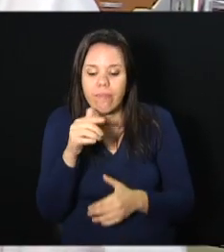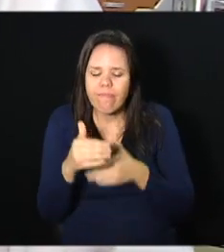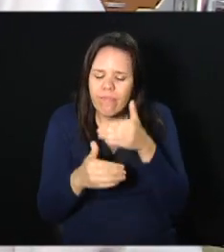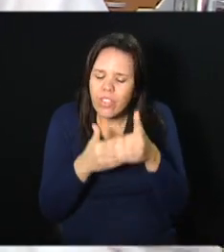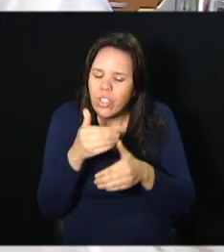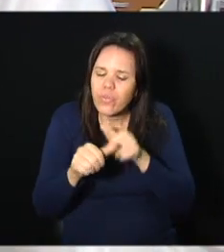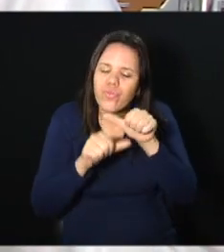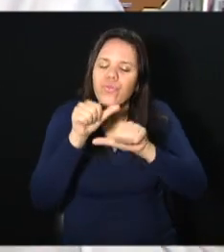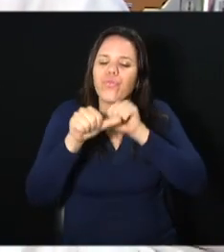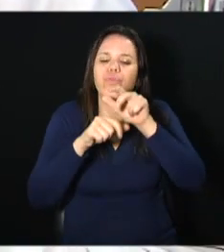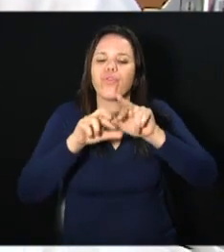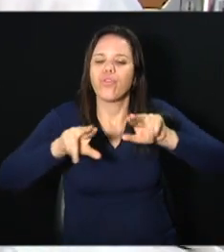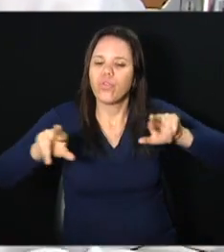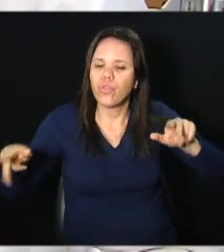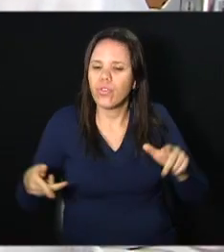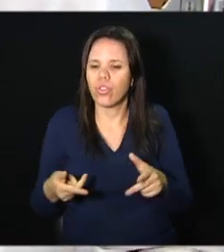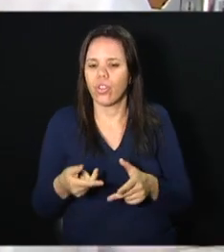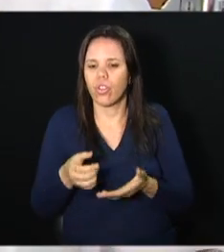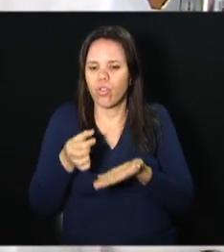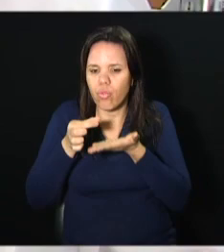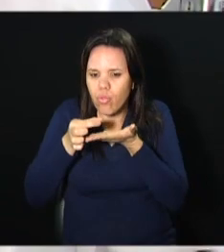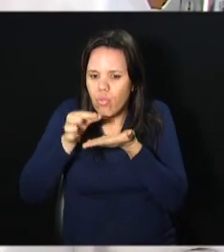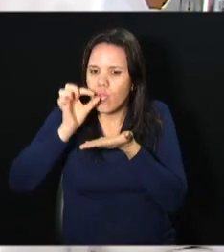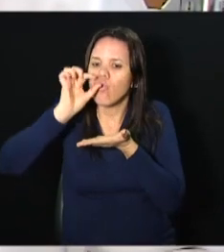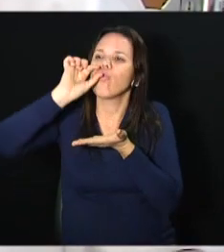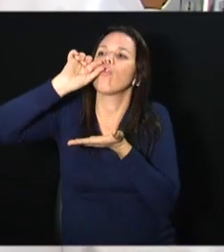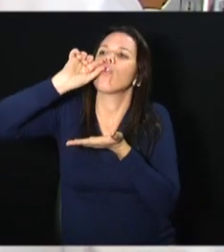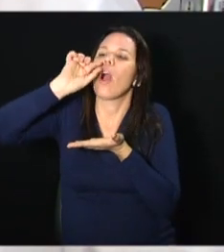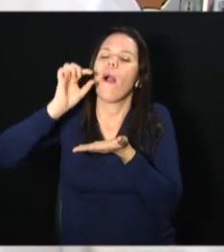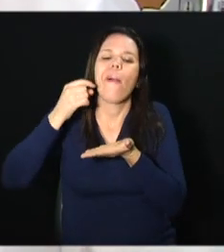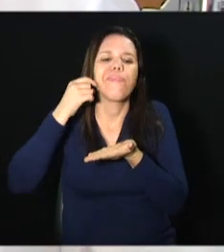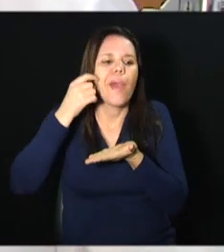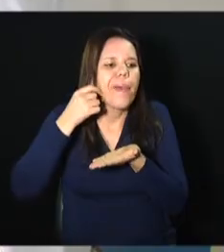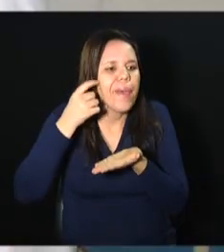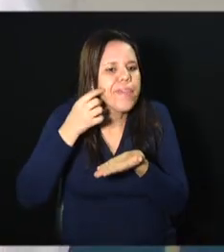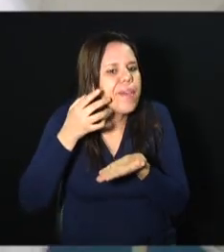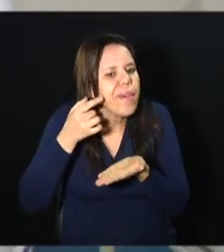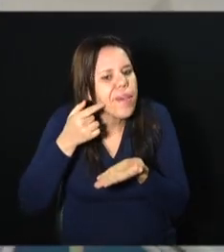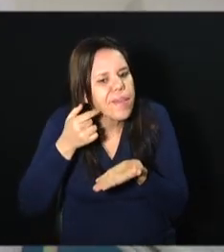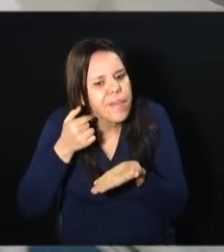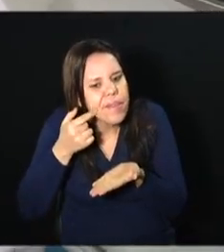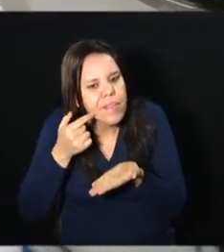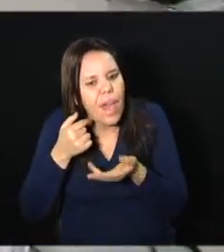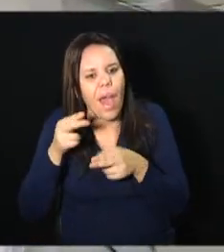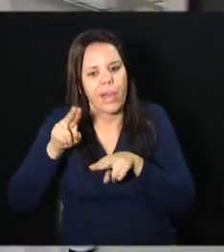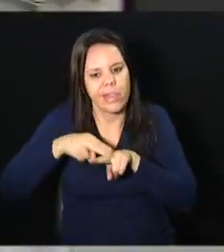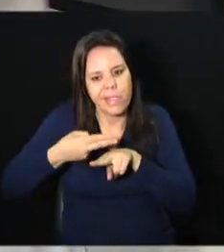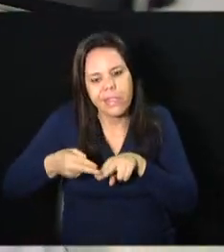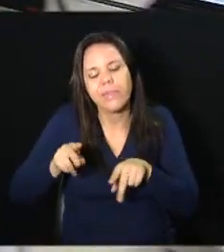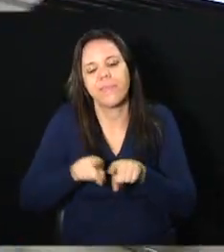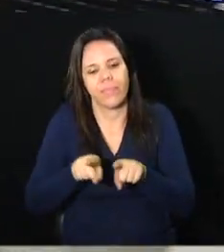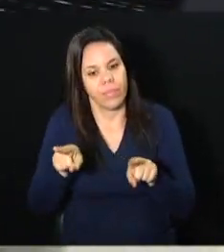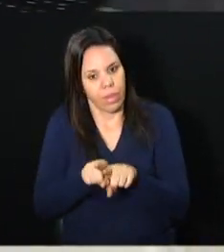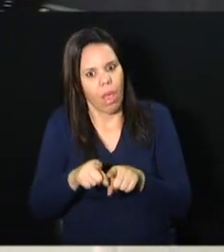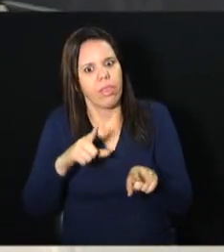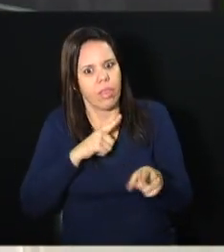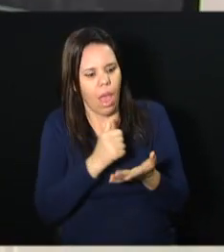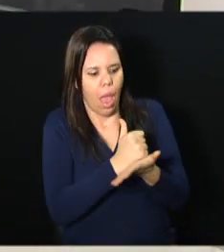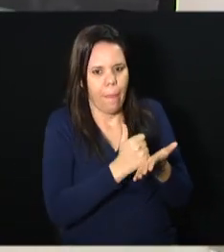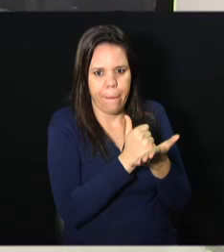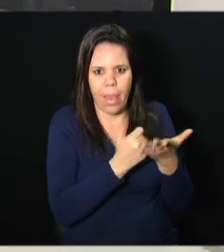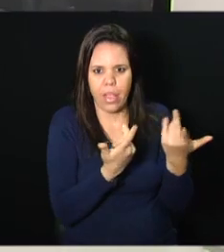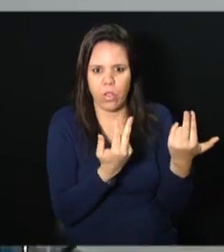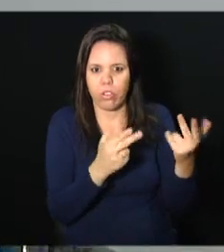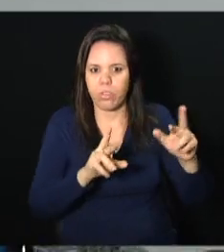formas farmacêuticas. Xarope, goma, chocolate. Hoje, nós temos medicamento em forma de filme